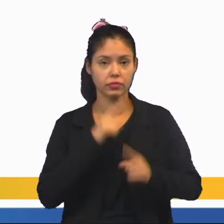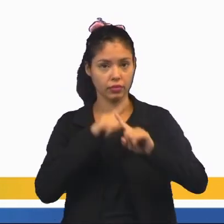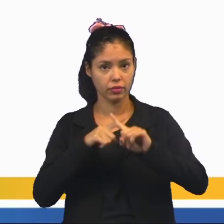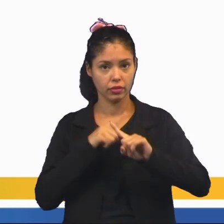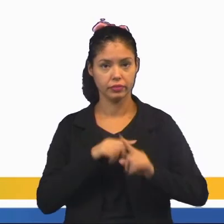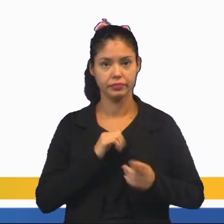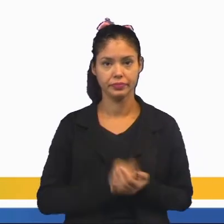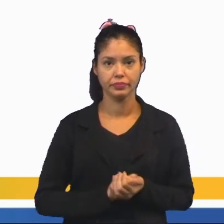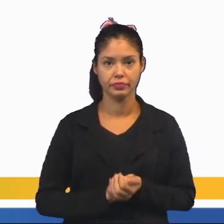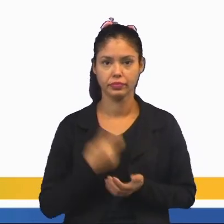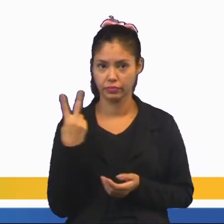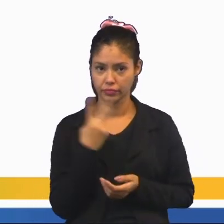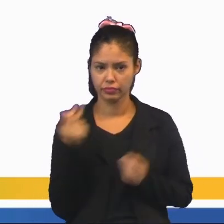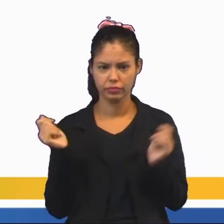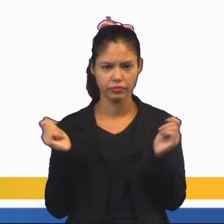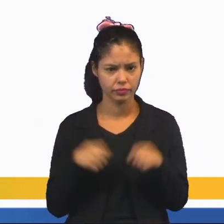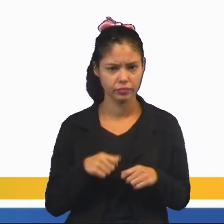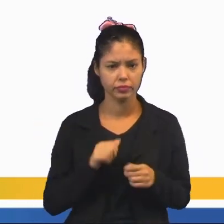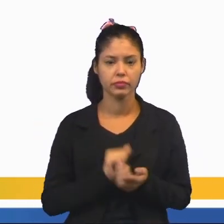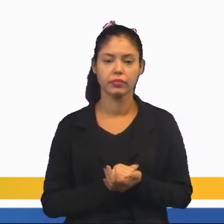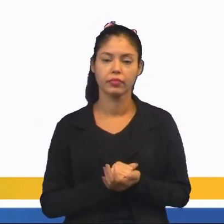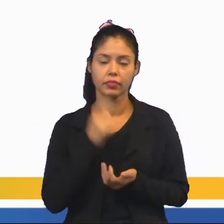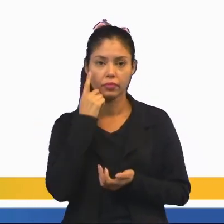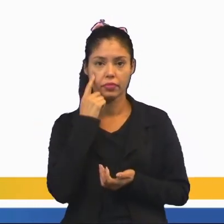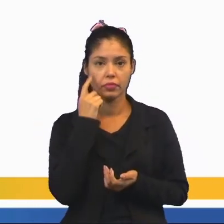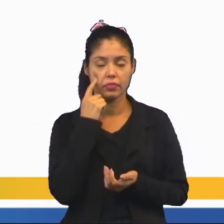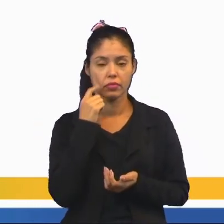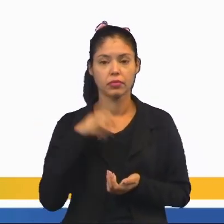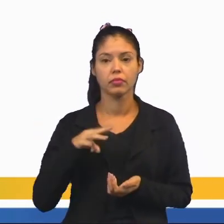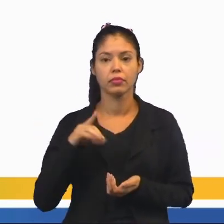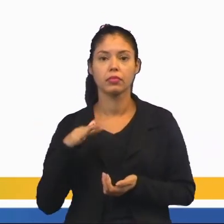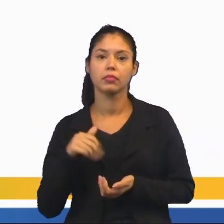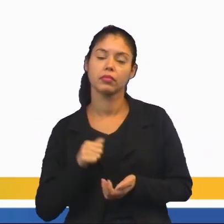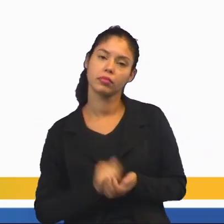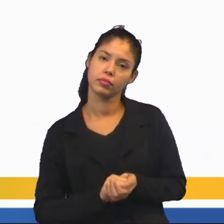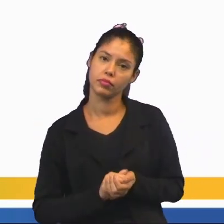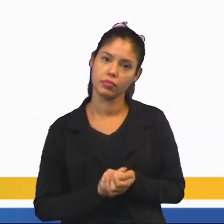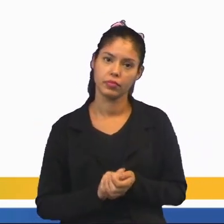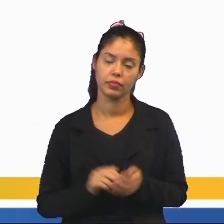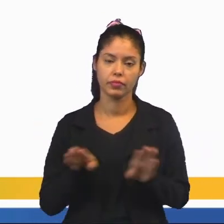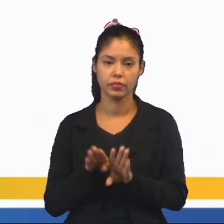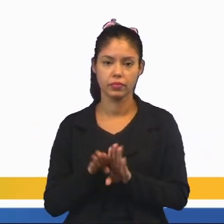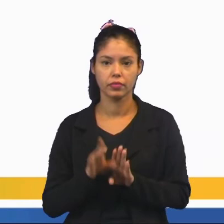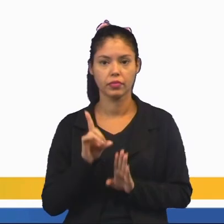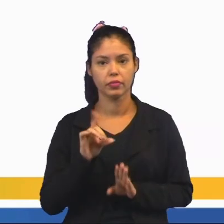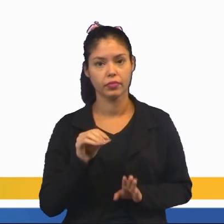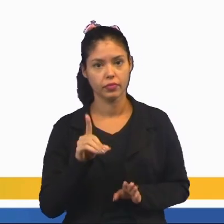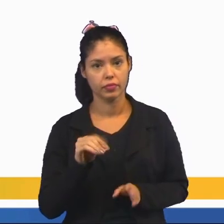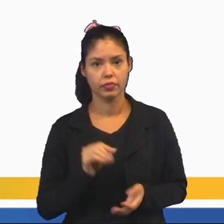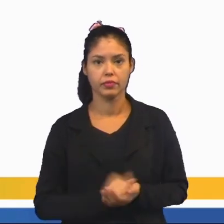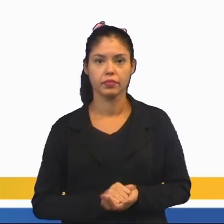multiplicando as duas possibilidades das moedas com as seis que temos no dado.